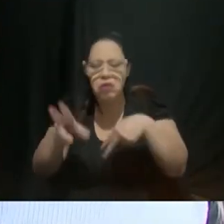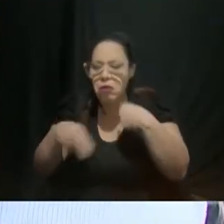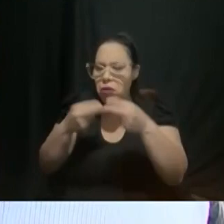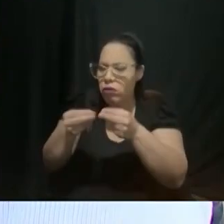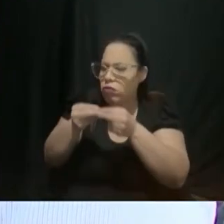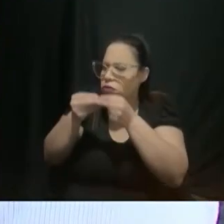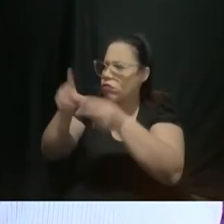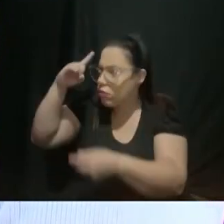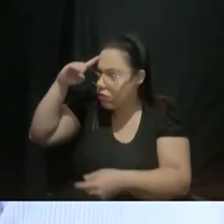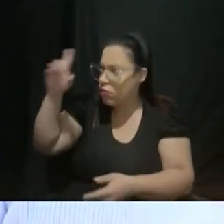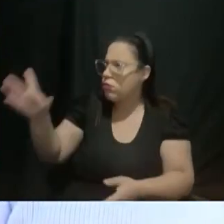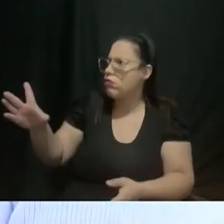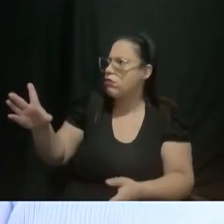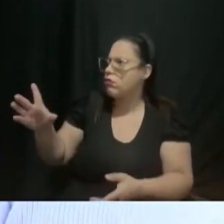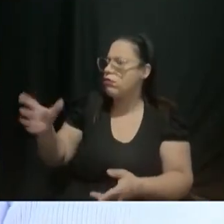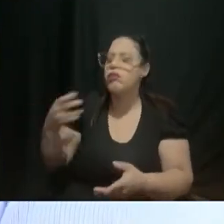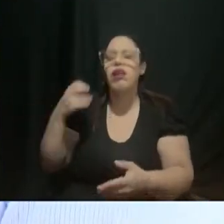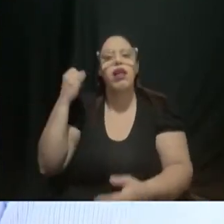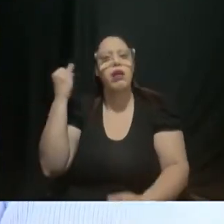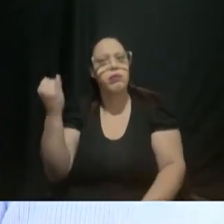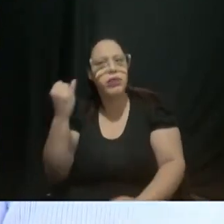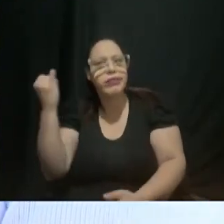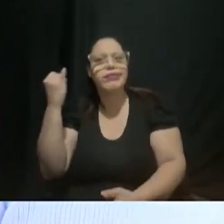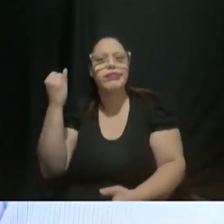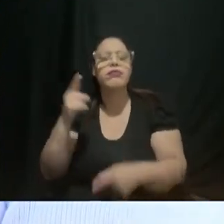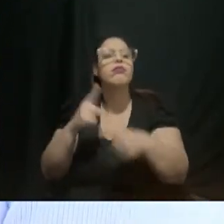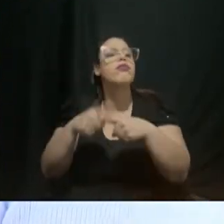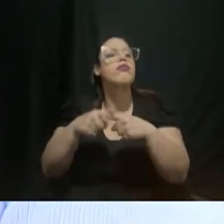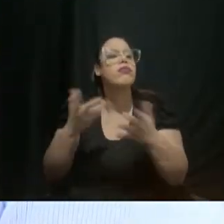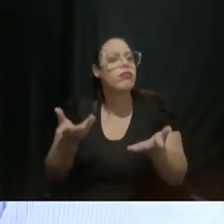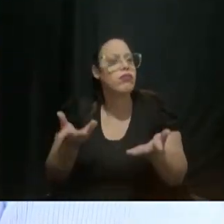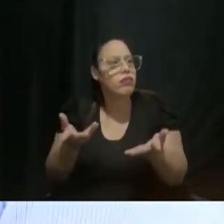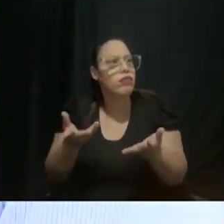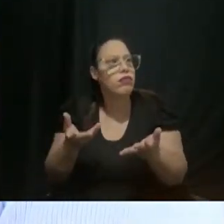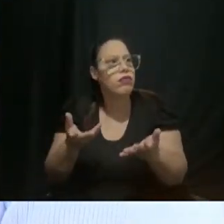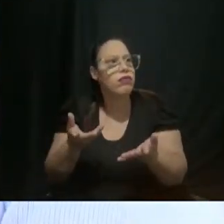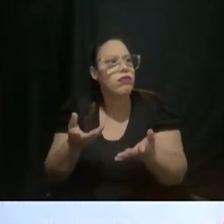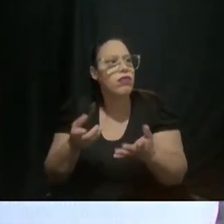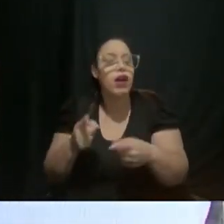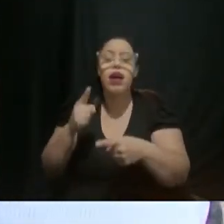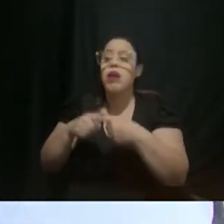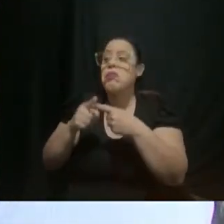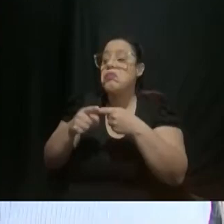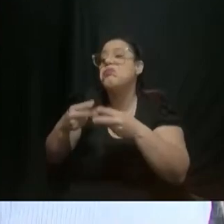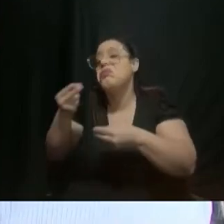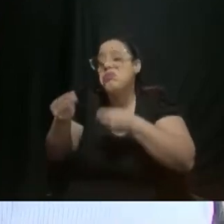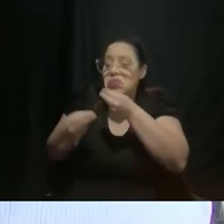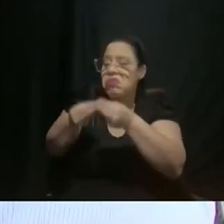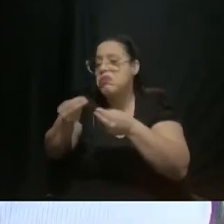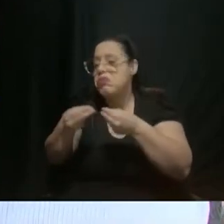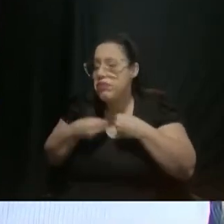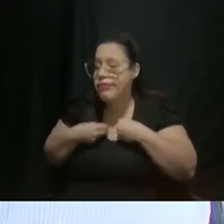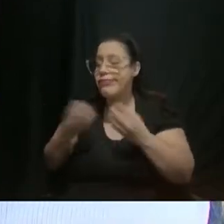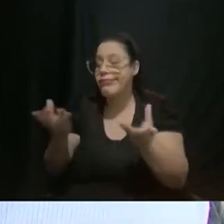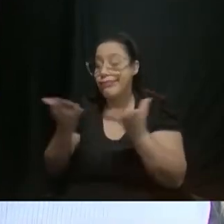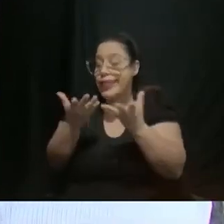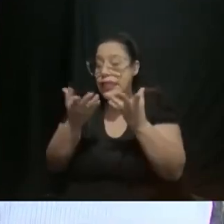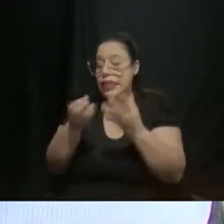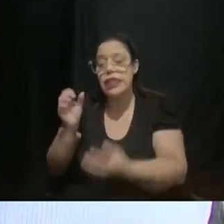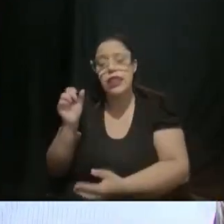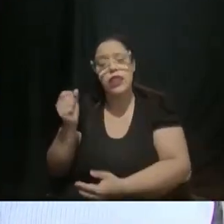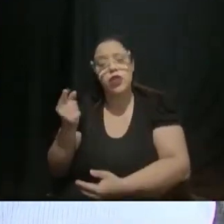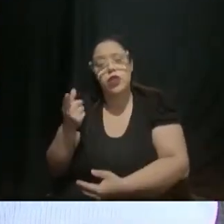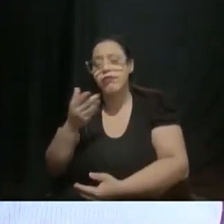importante Por quê? Ah, porque é uma tradição um momento único de pai e filhos